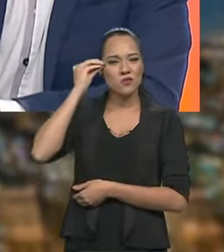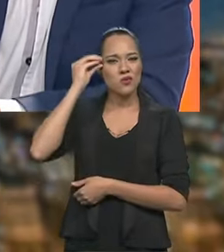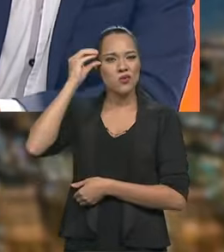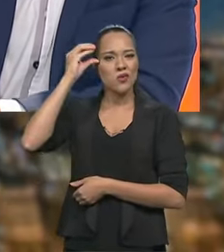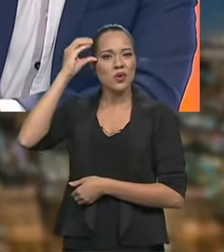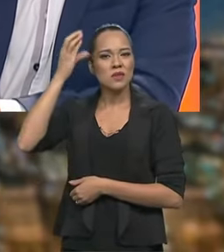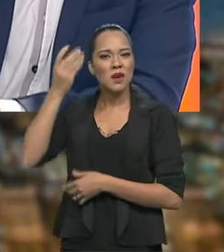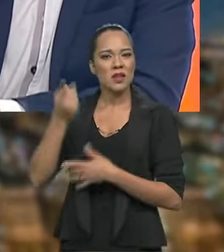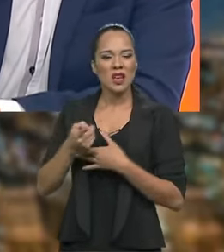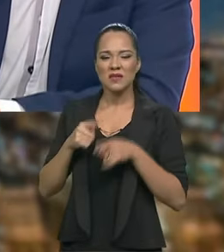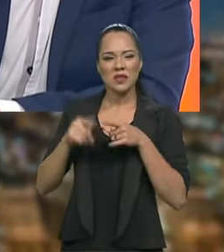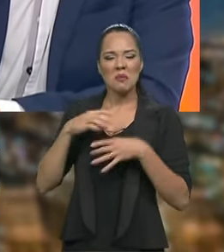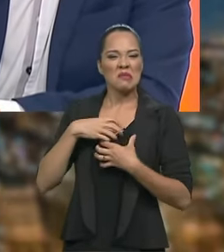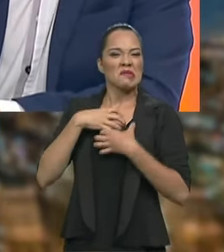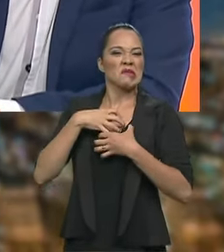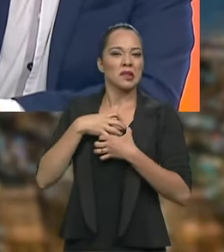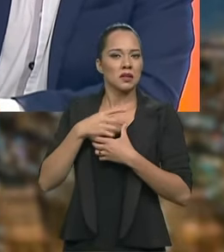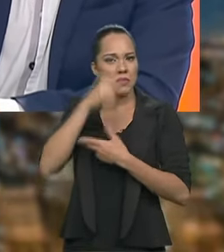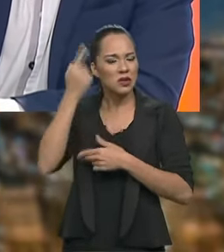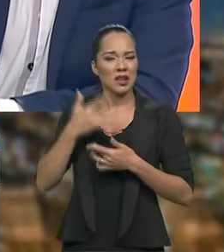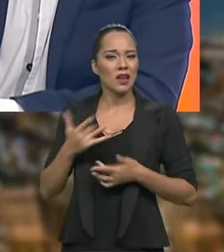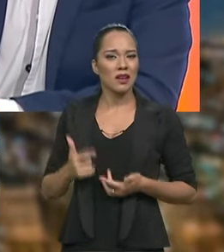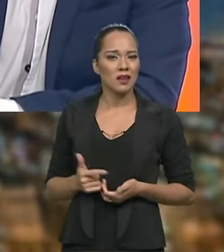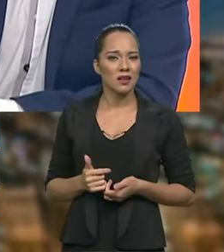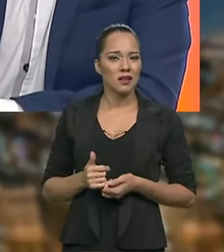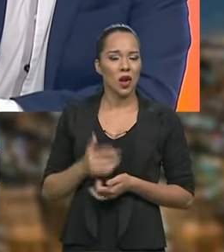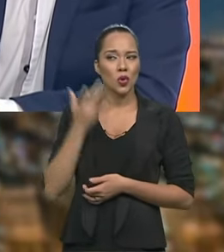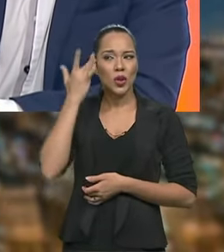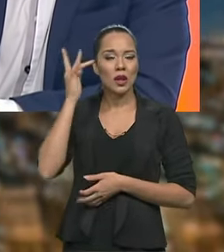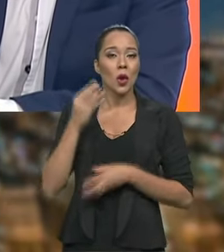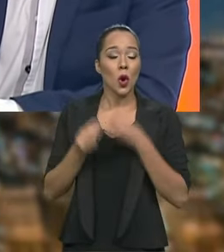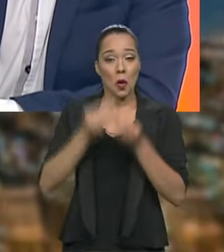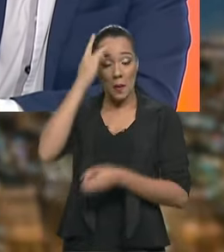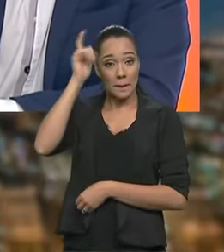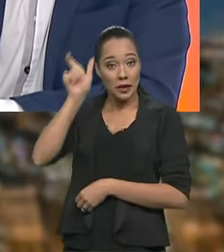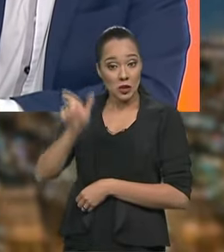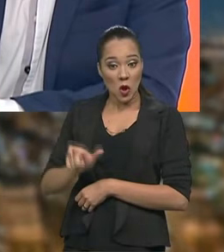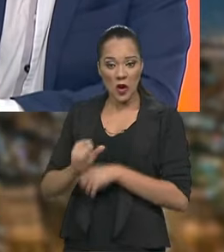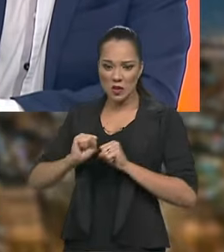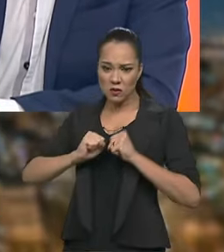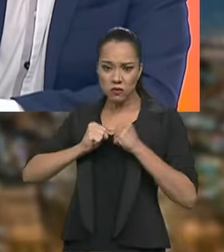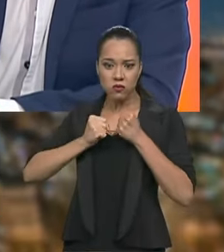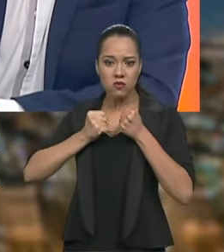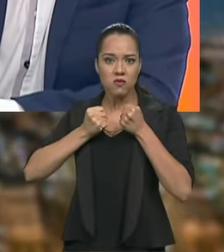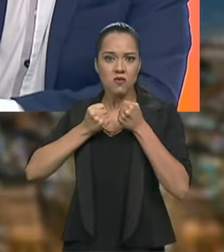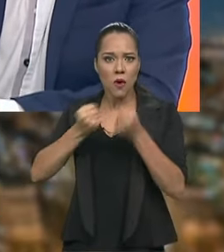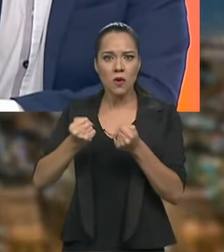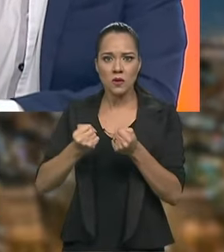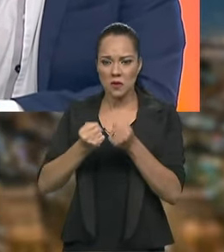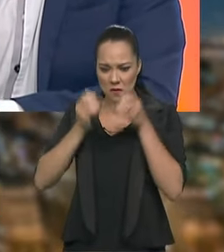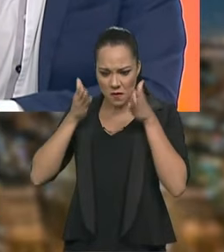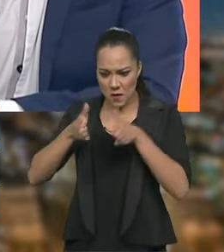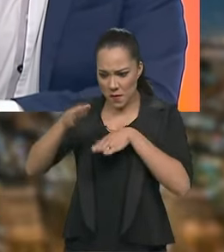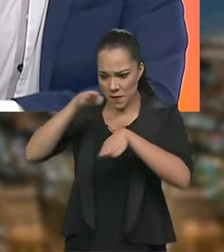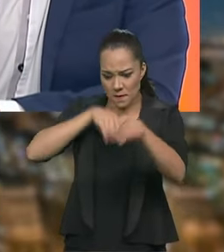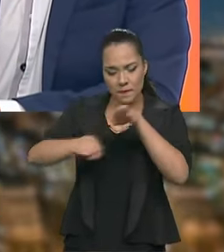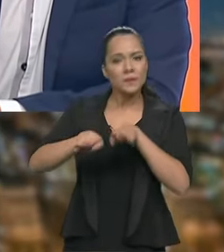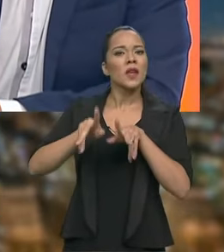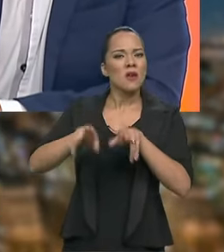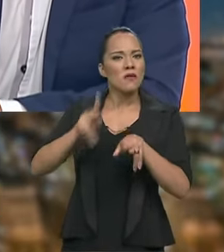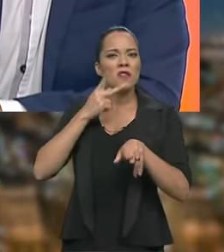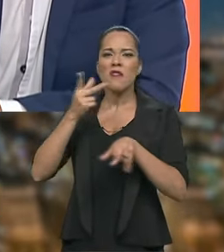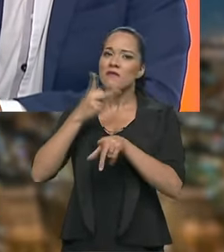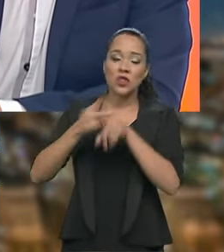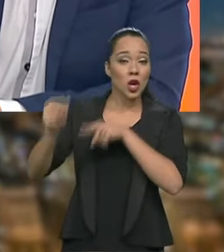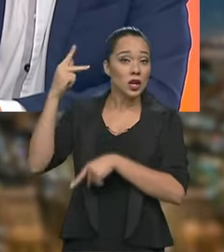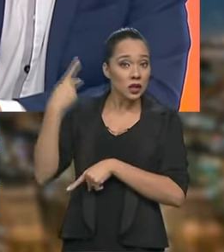por conta de um ranço inexplicado, porque não dá para entender como uma pessoa que se dedicou tanto ao automobilismo, mesmo como o Celso falou, seja